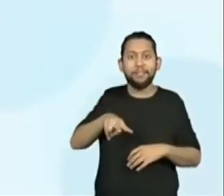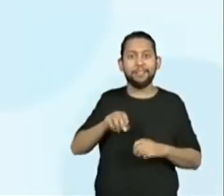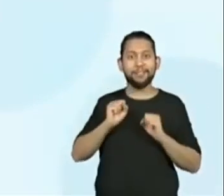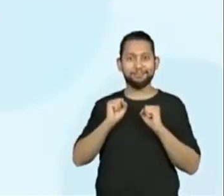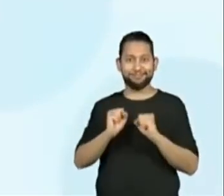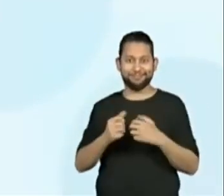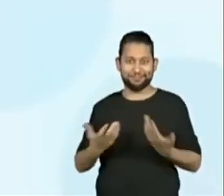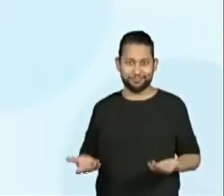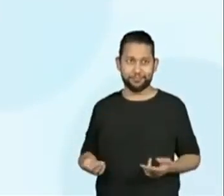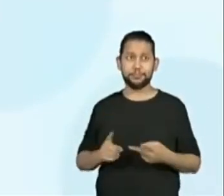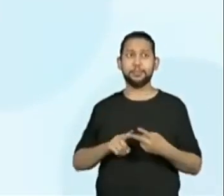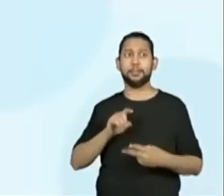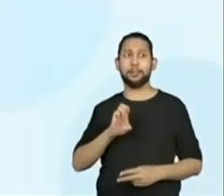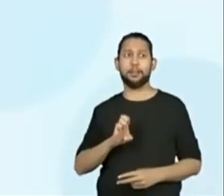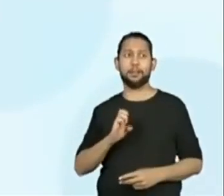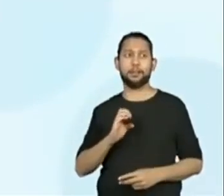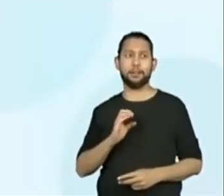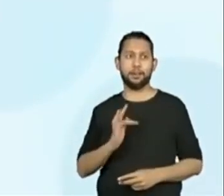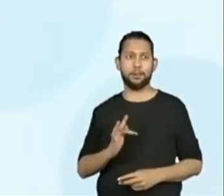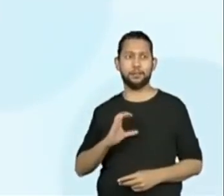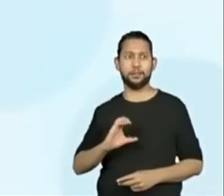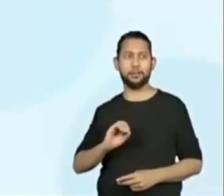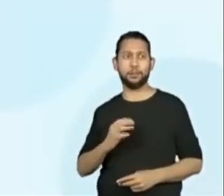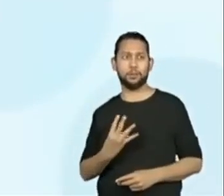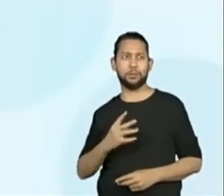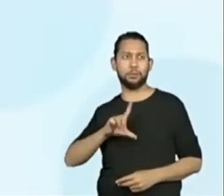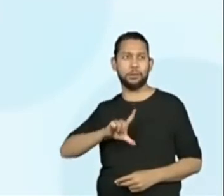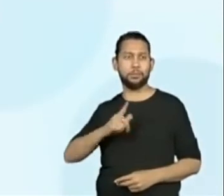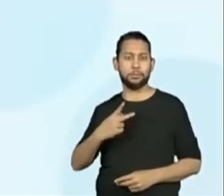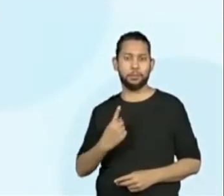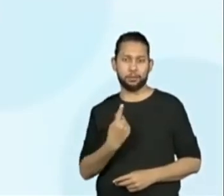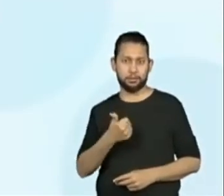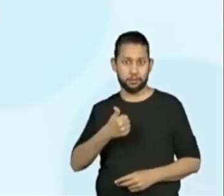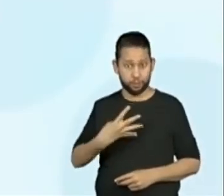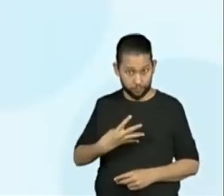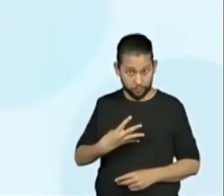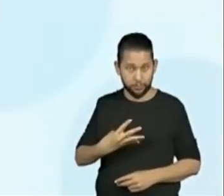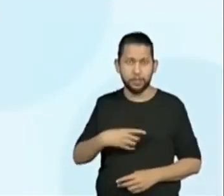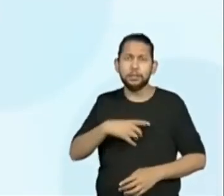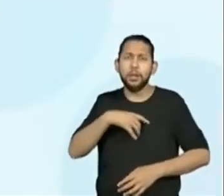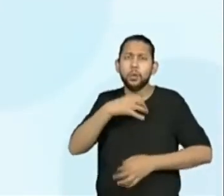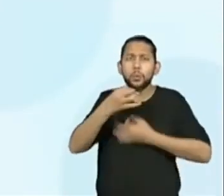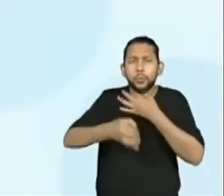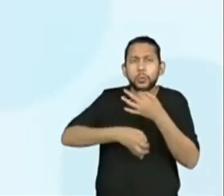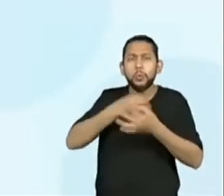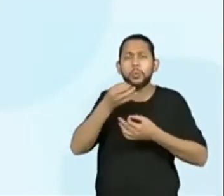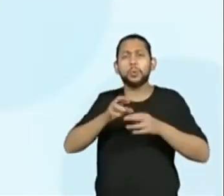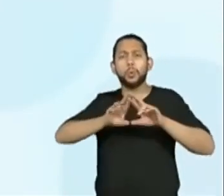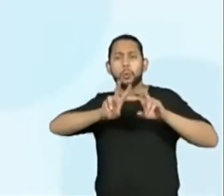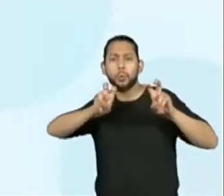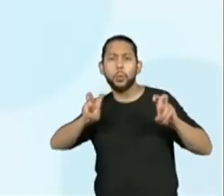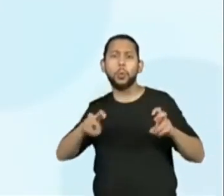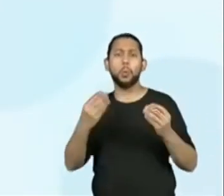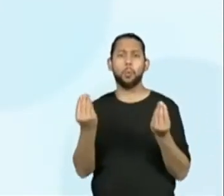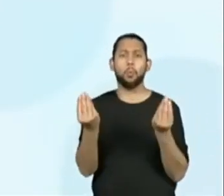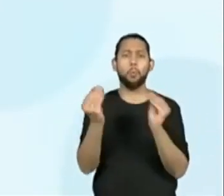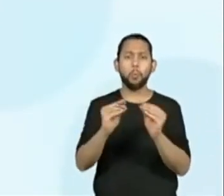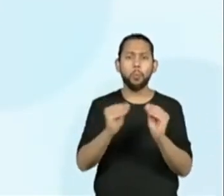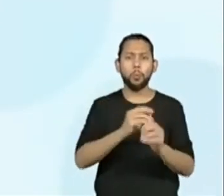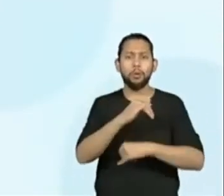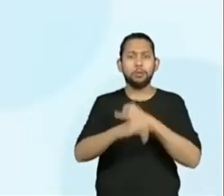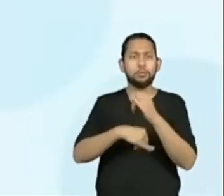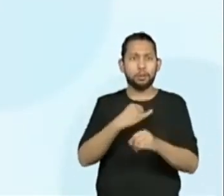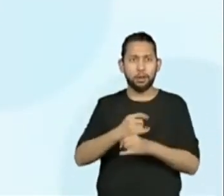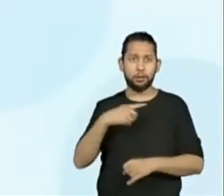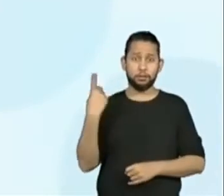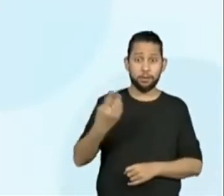EF04LP14, identificar notícias, cartas de leitor, comentários, posts, entre outros textos do campo da